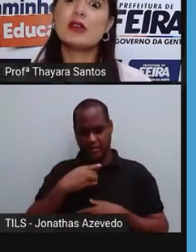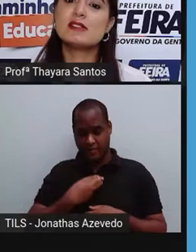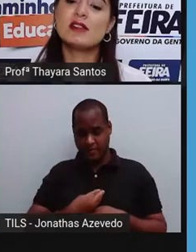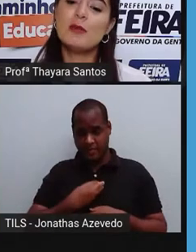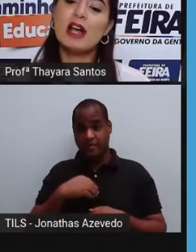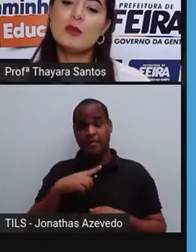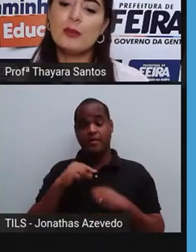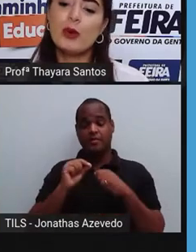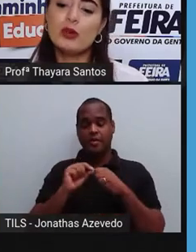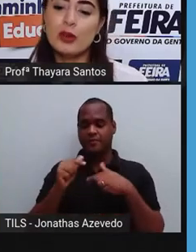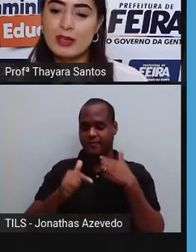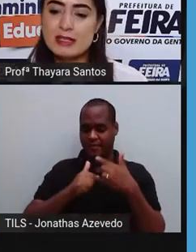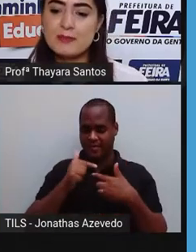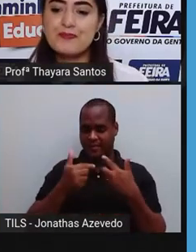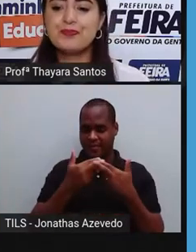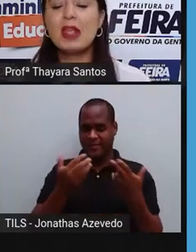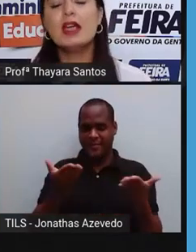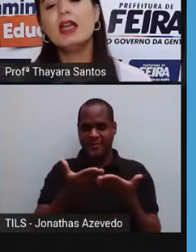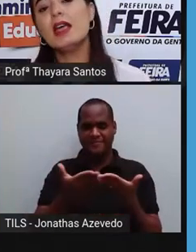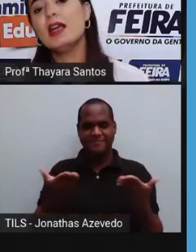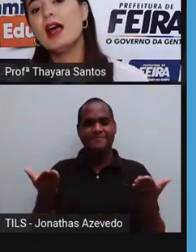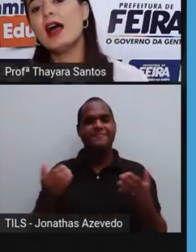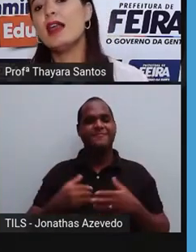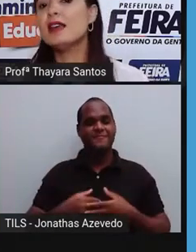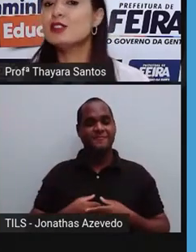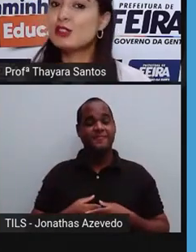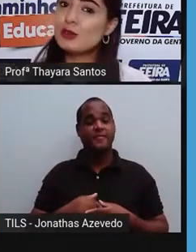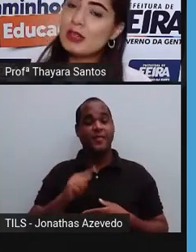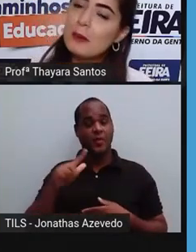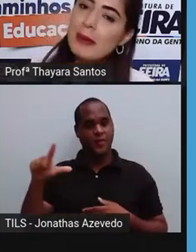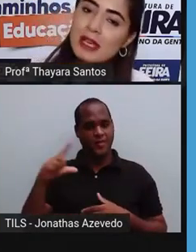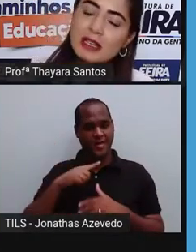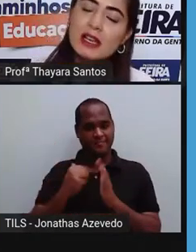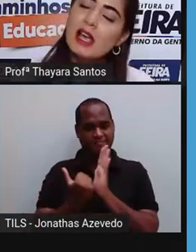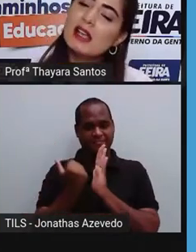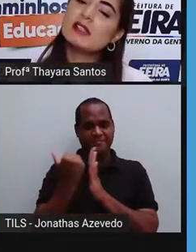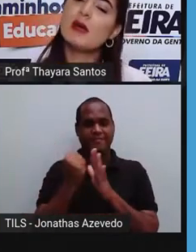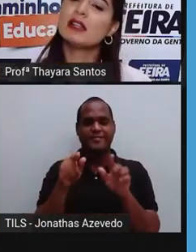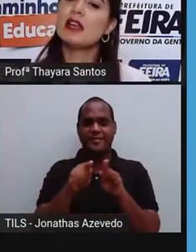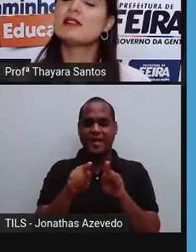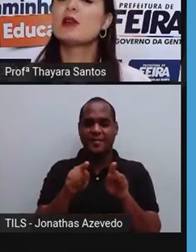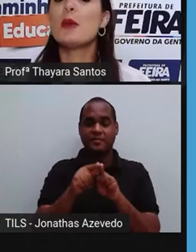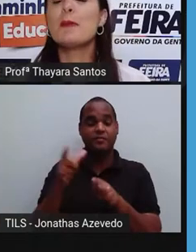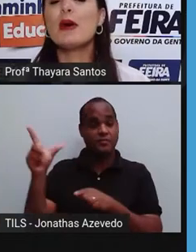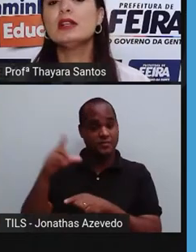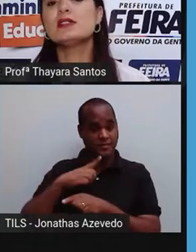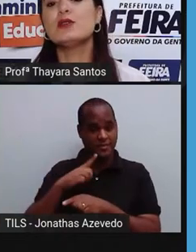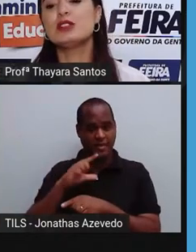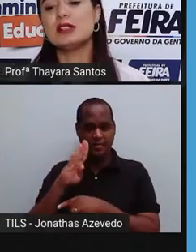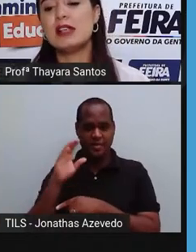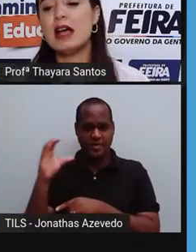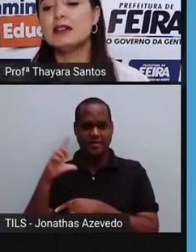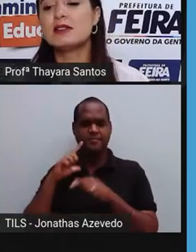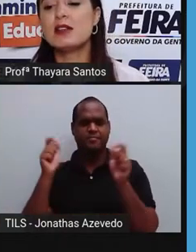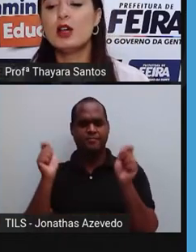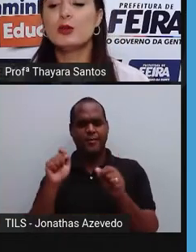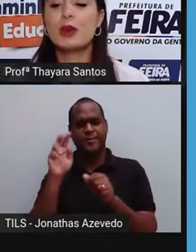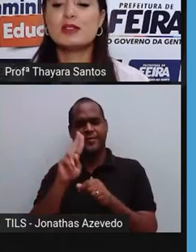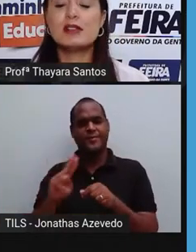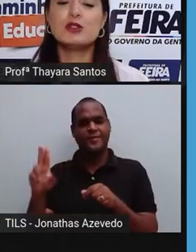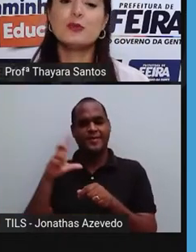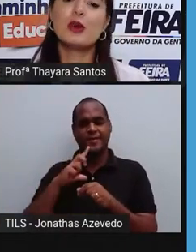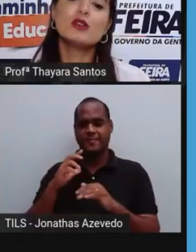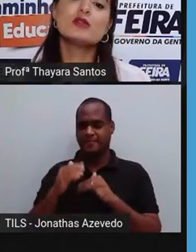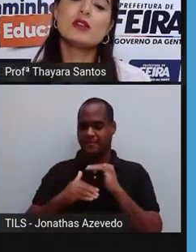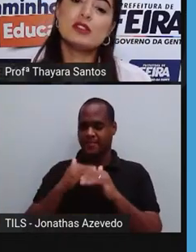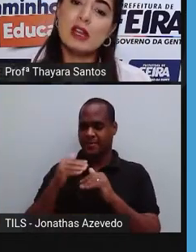estão fazendo esse trabalho por nós. E, além disso também, essas bactérias também podem ser utilizadas no